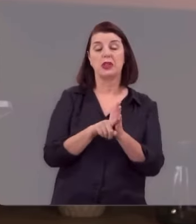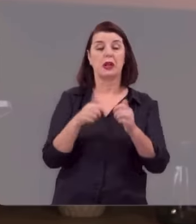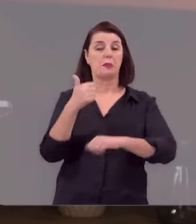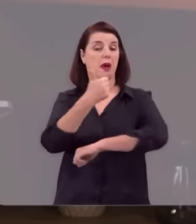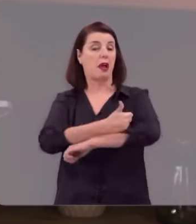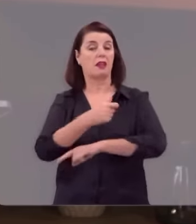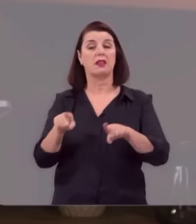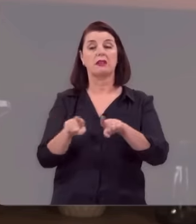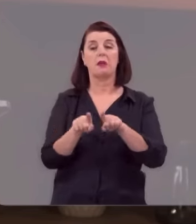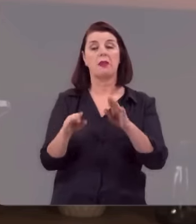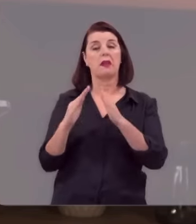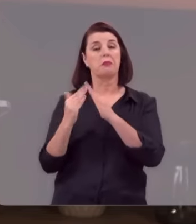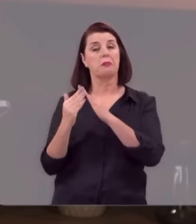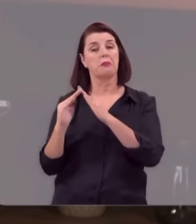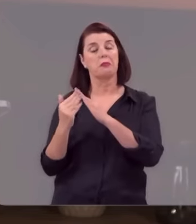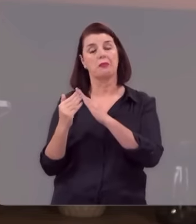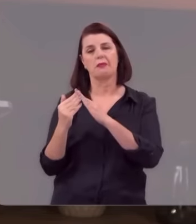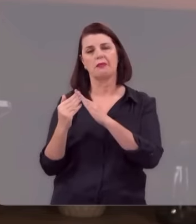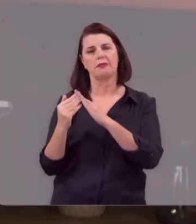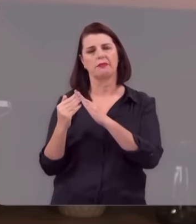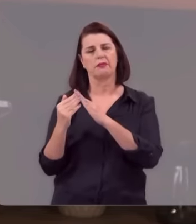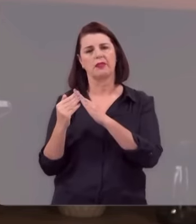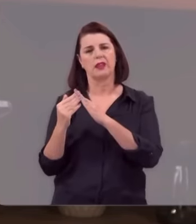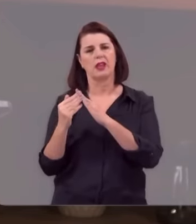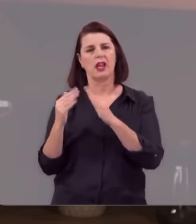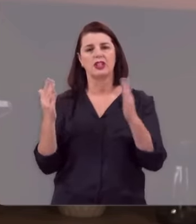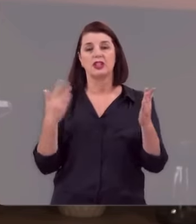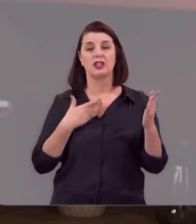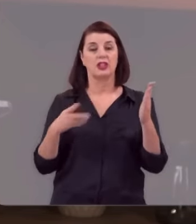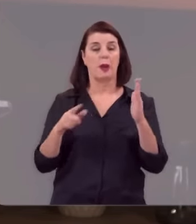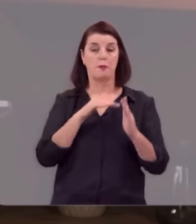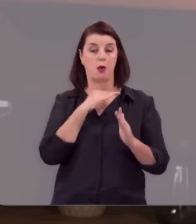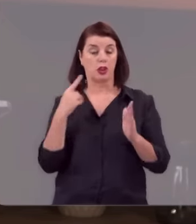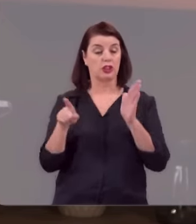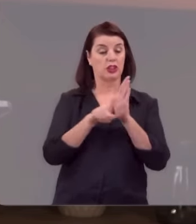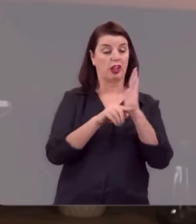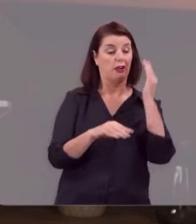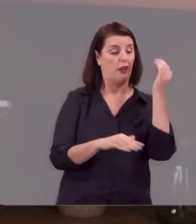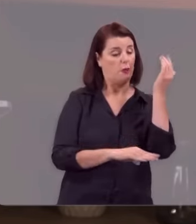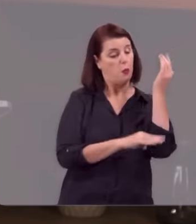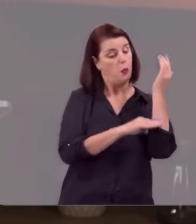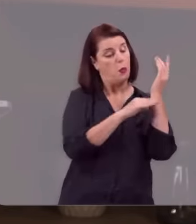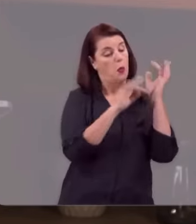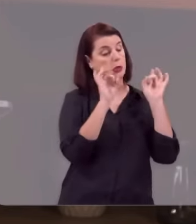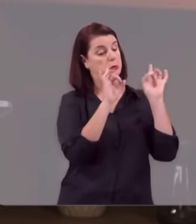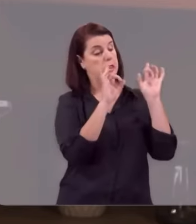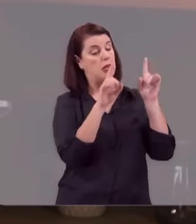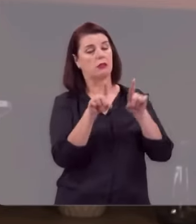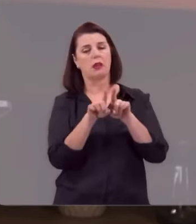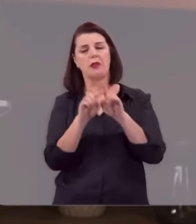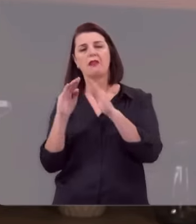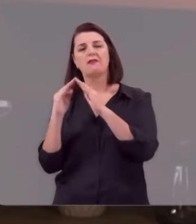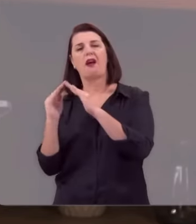como chega na Choupana. Chega no apartamento de luxo, de cobertura, mas chega na